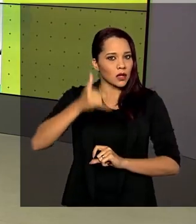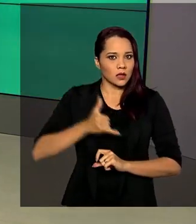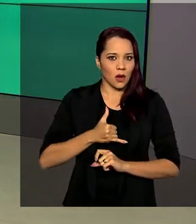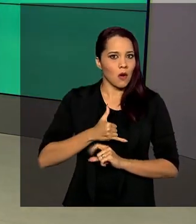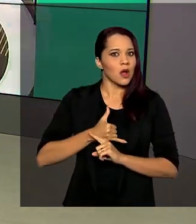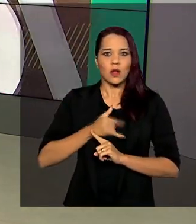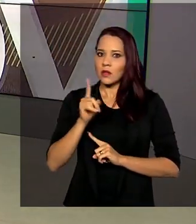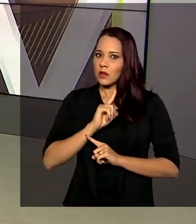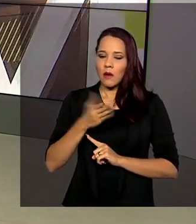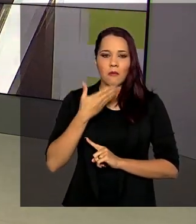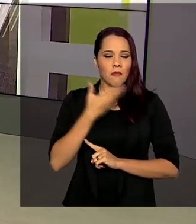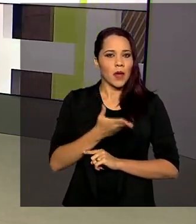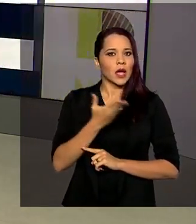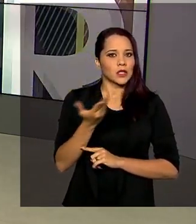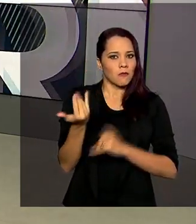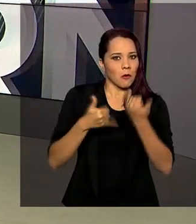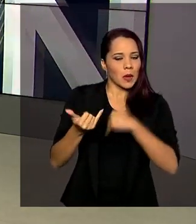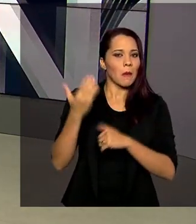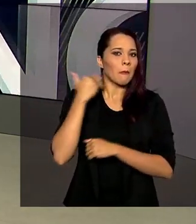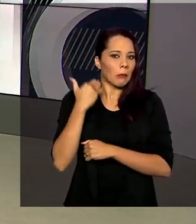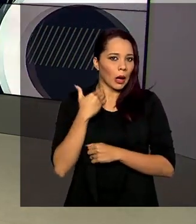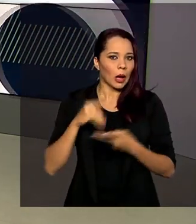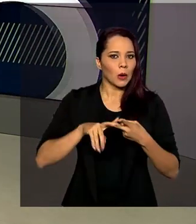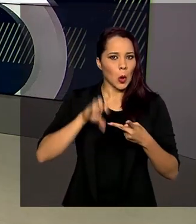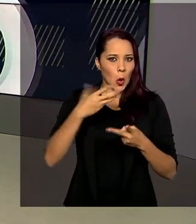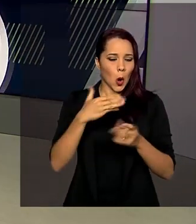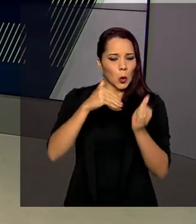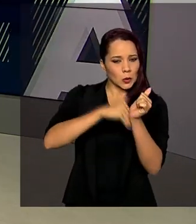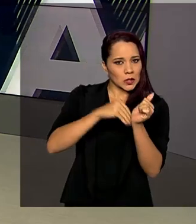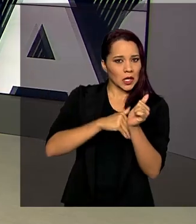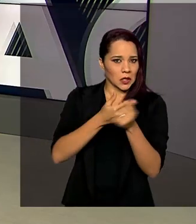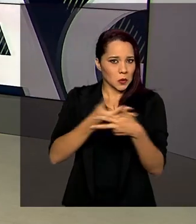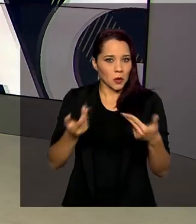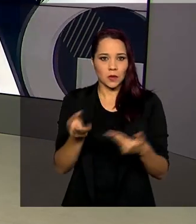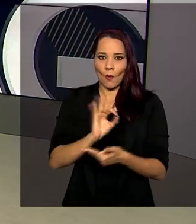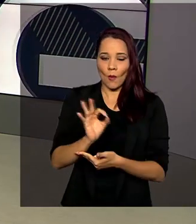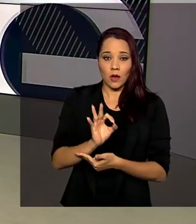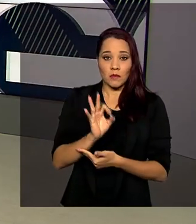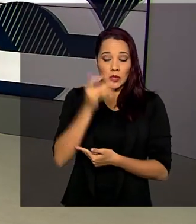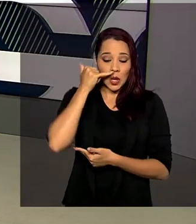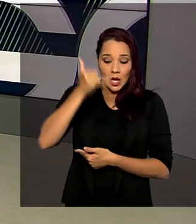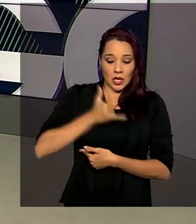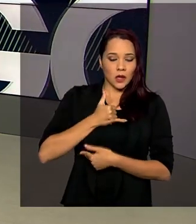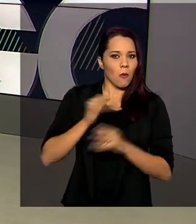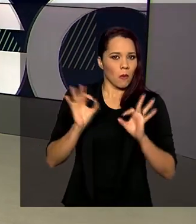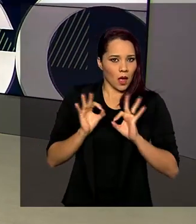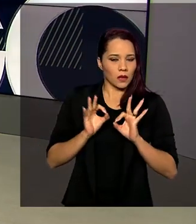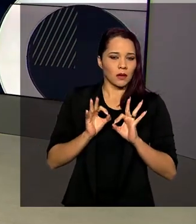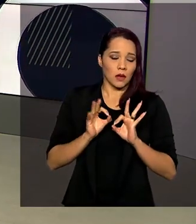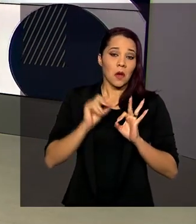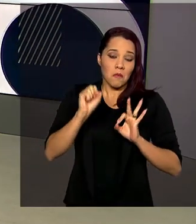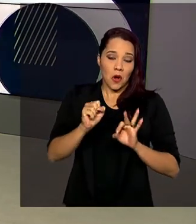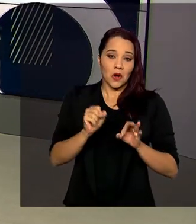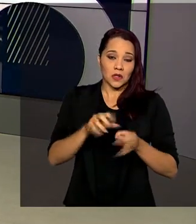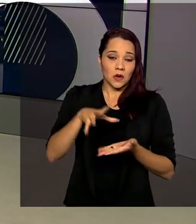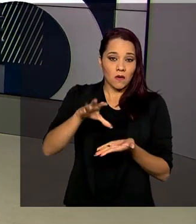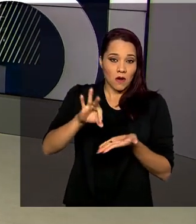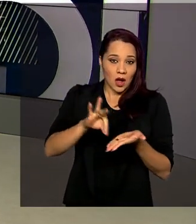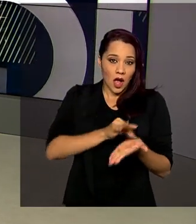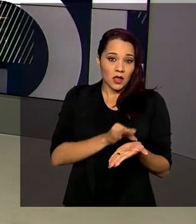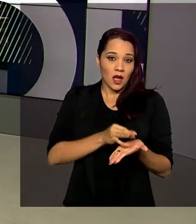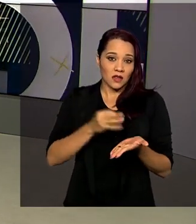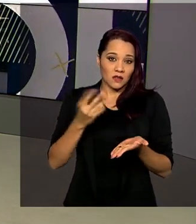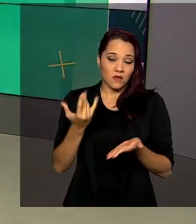atendente não solicita dados bancários ou de benefício. O segurado que não receber a ligação pode estar com o cadastro sem